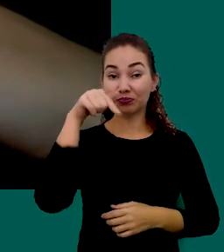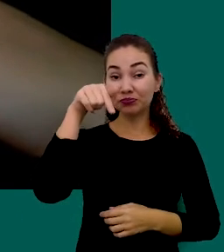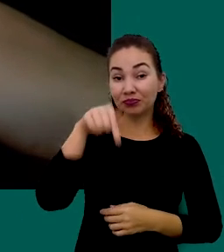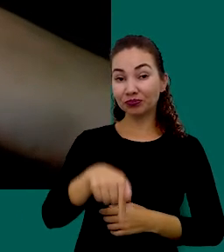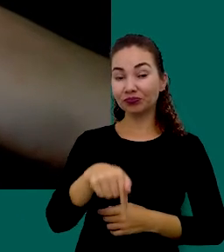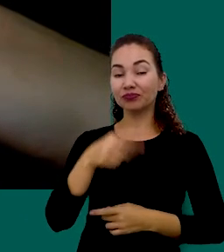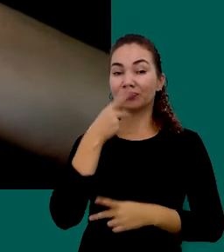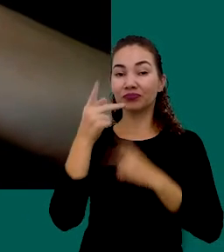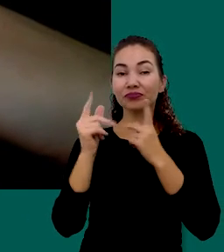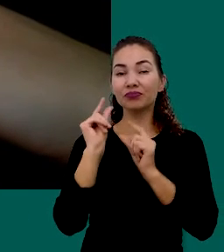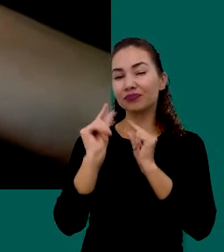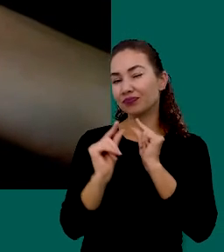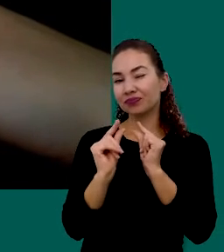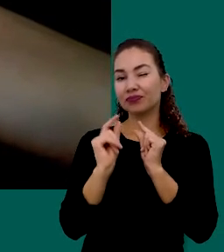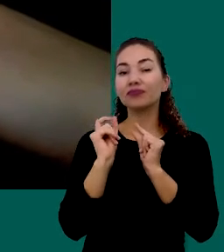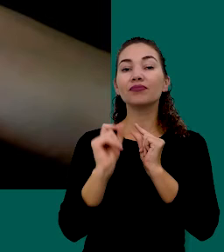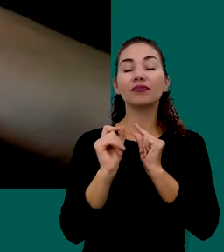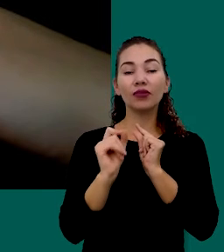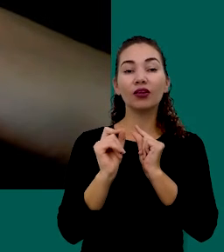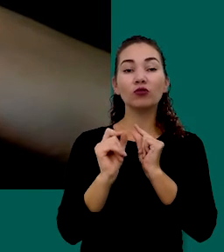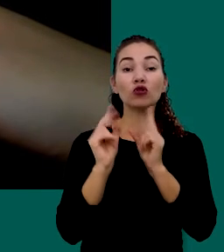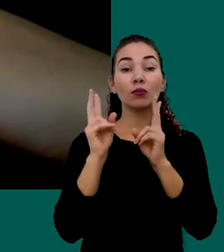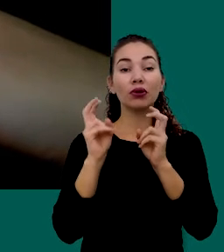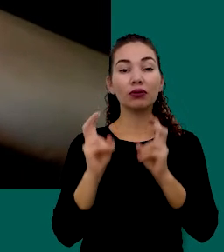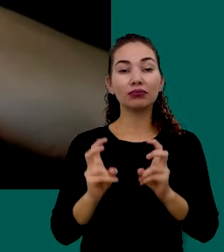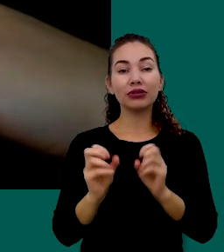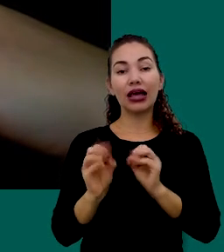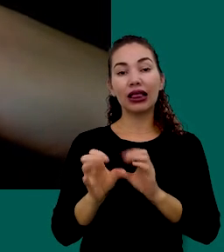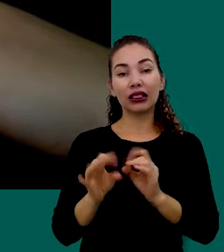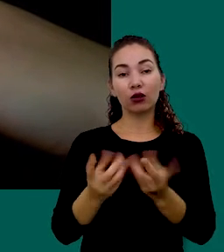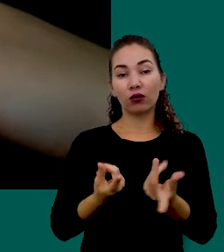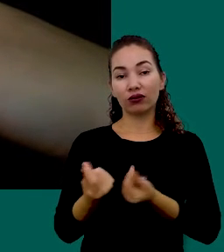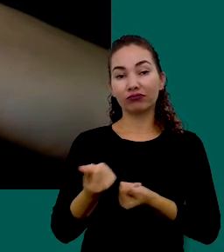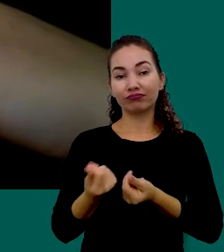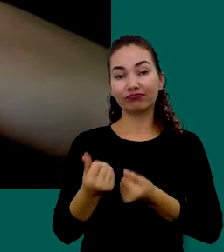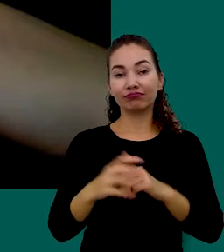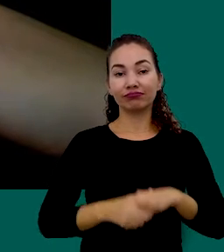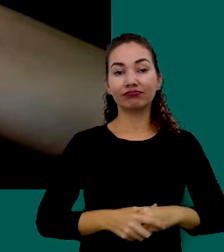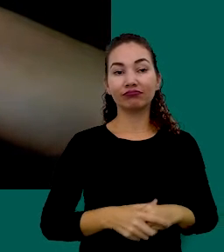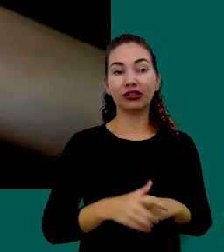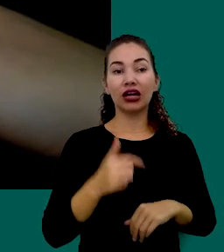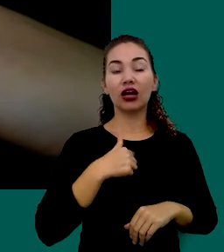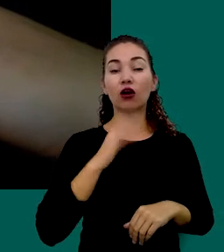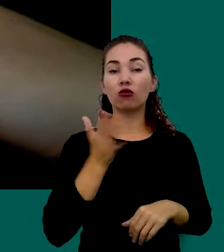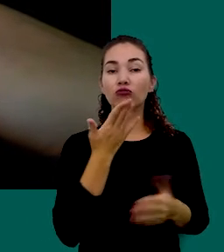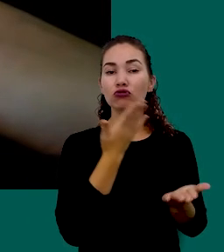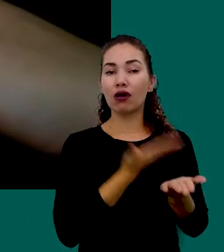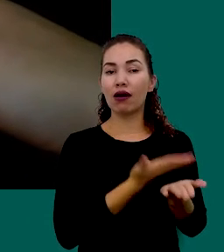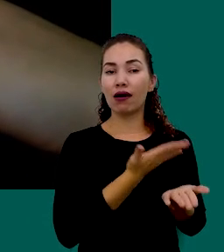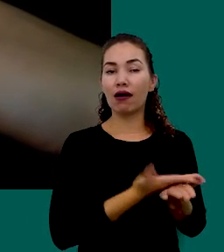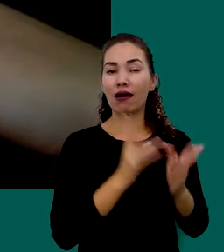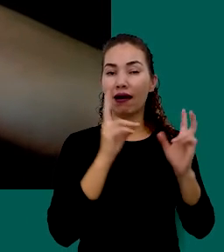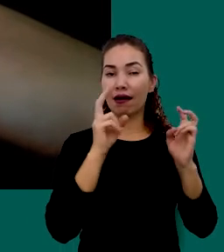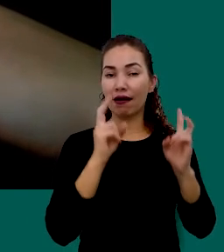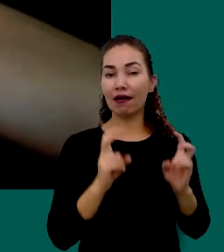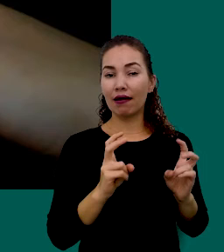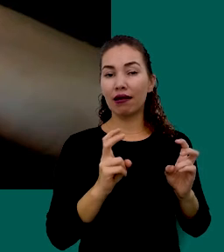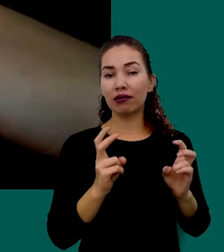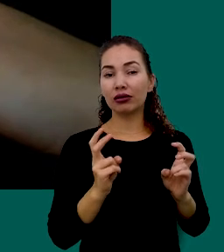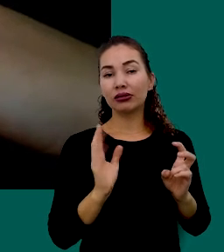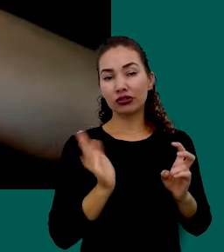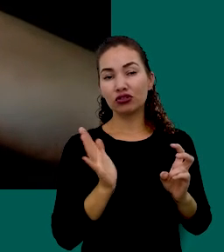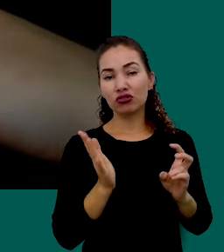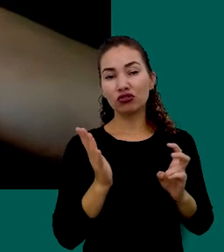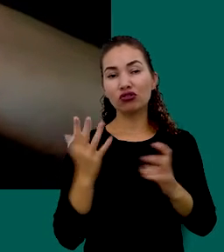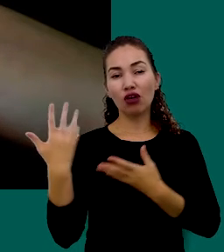Um pouco Sobre a Educação Financeira Eu já venho Estudando Este tema Há algum